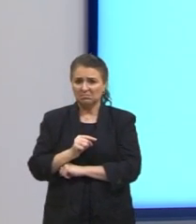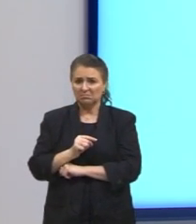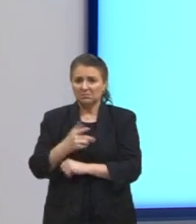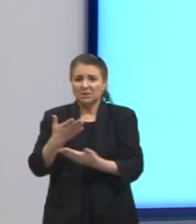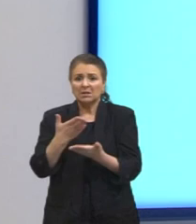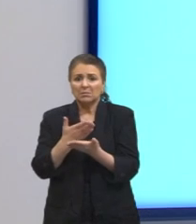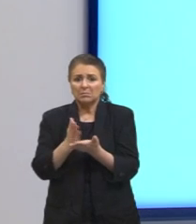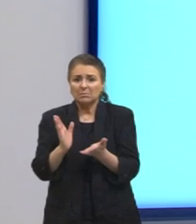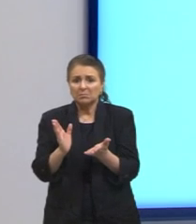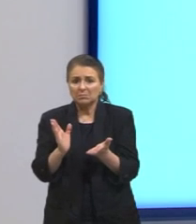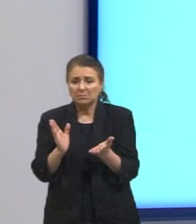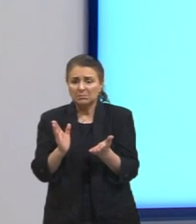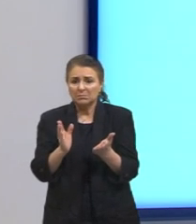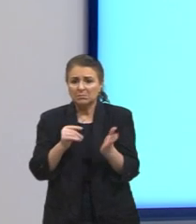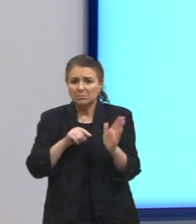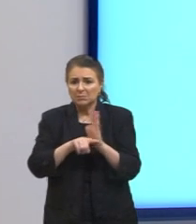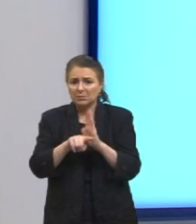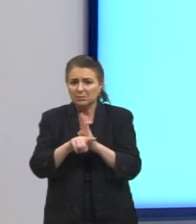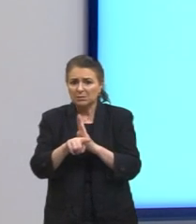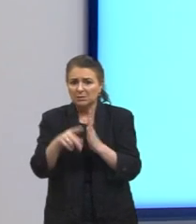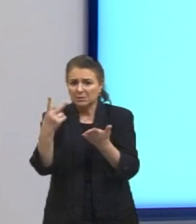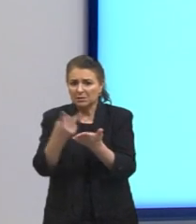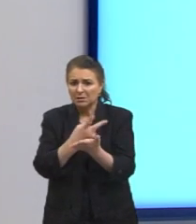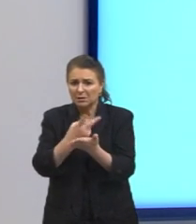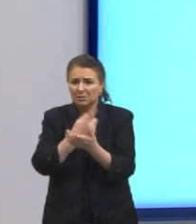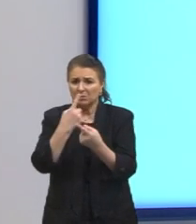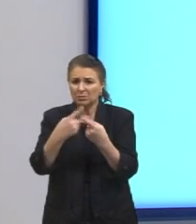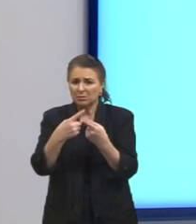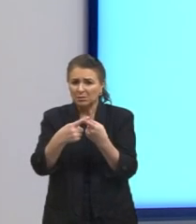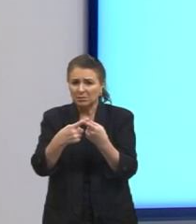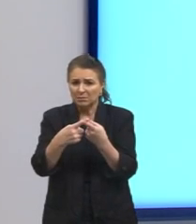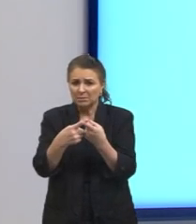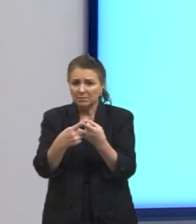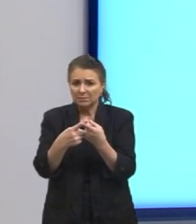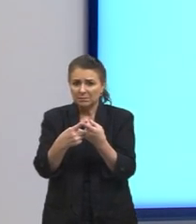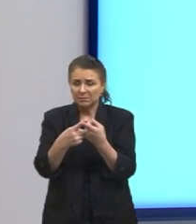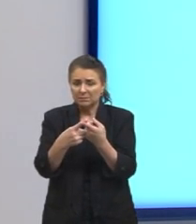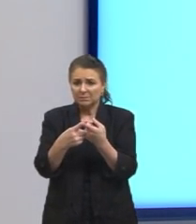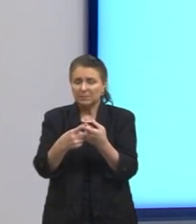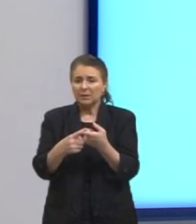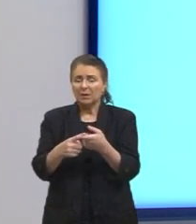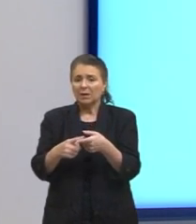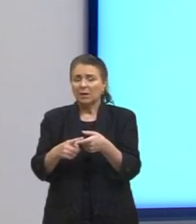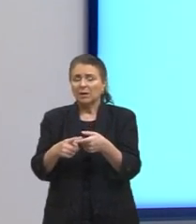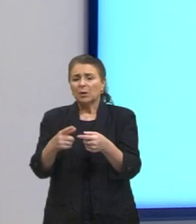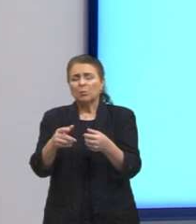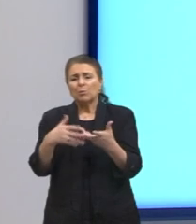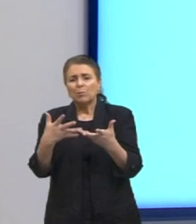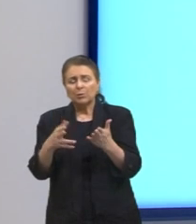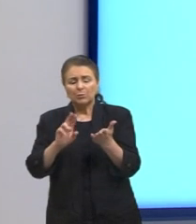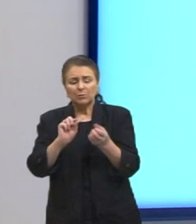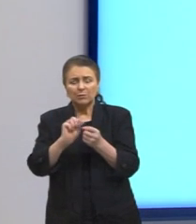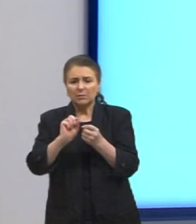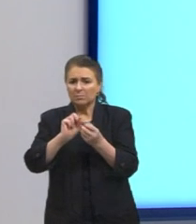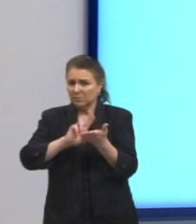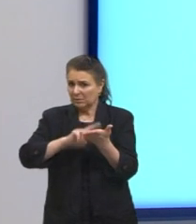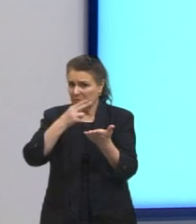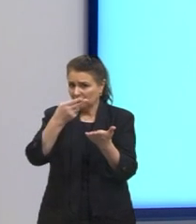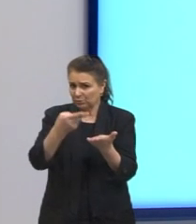Ficou errada. Por quê? Por um simples motivo. Na hora de nós traduzirmos